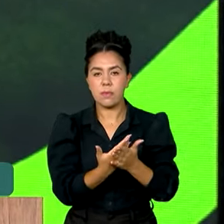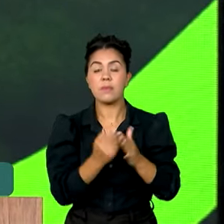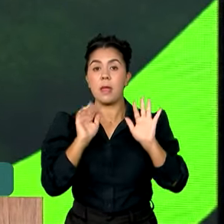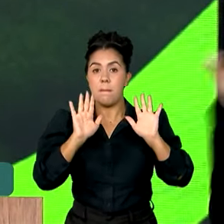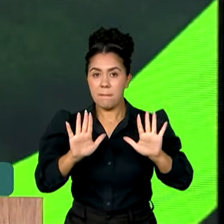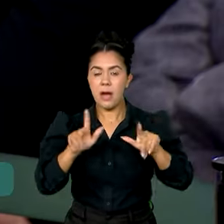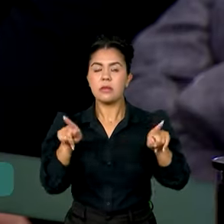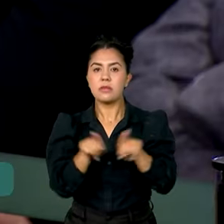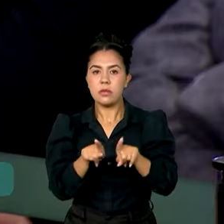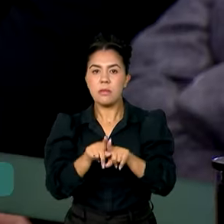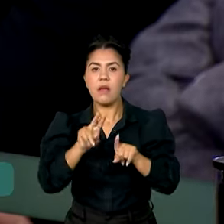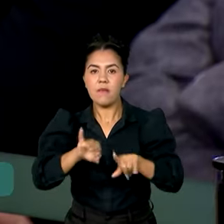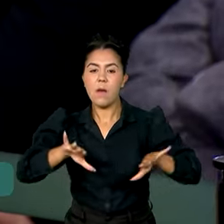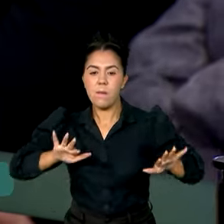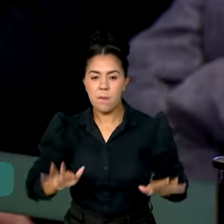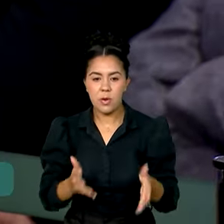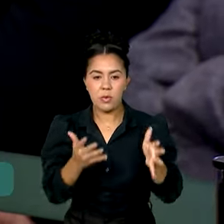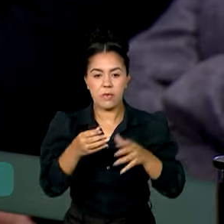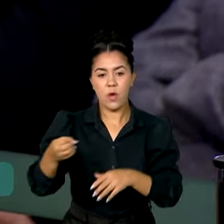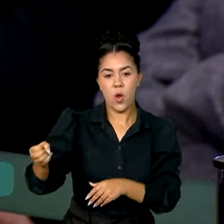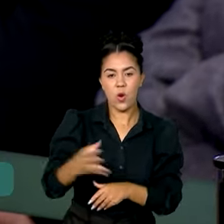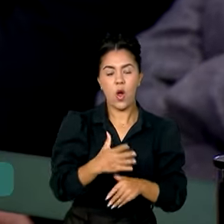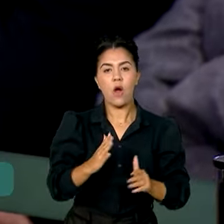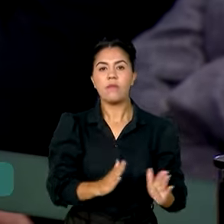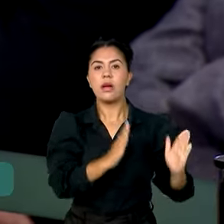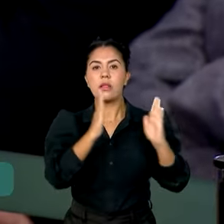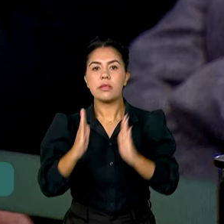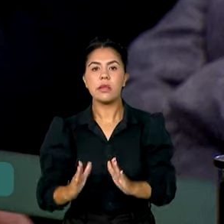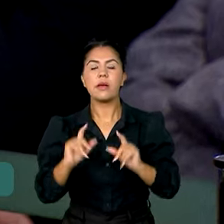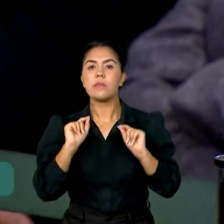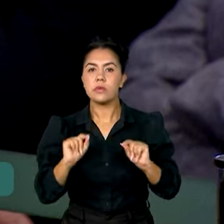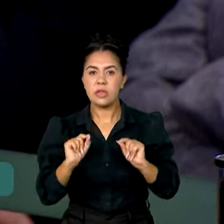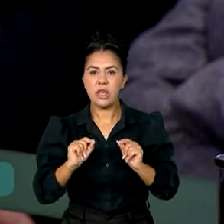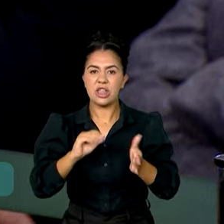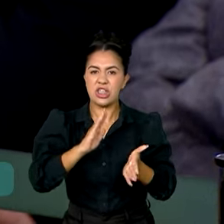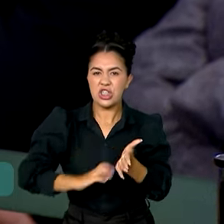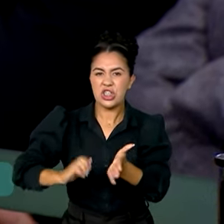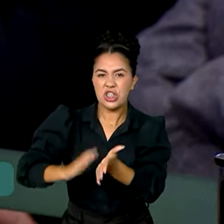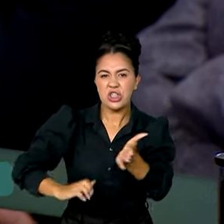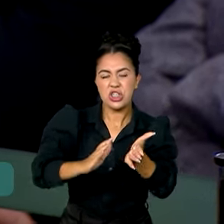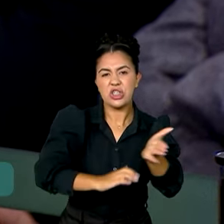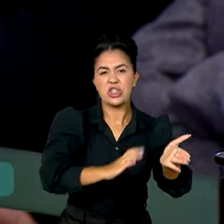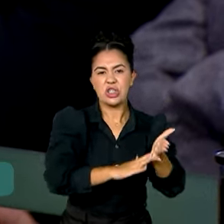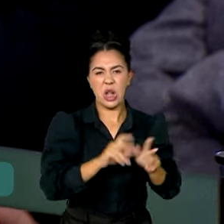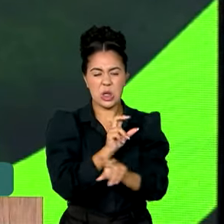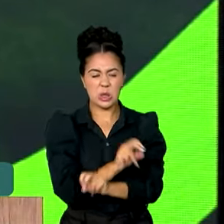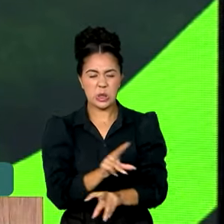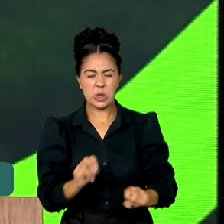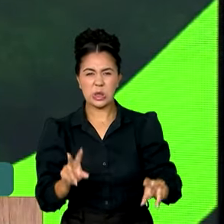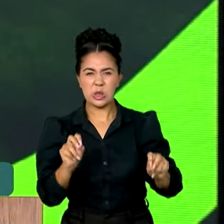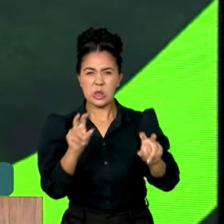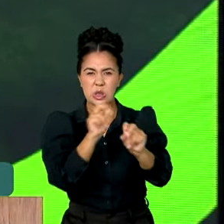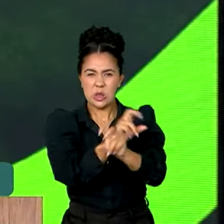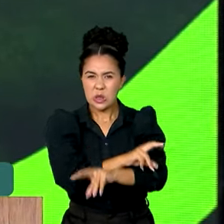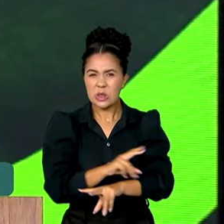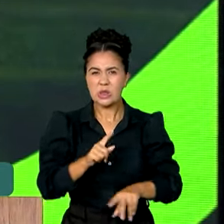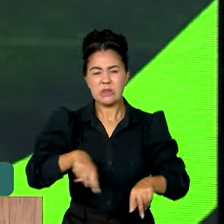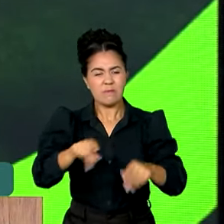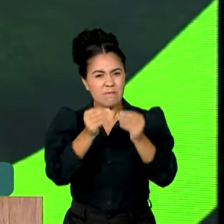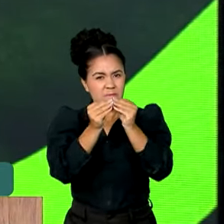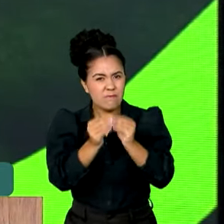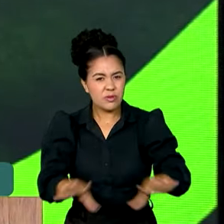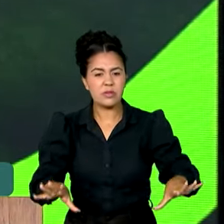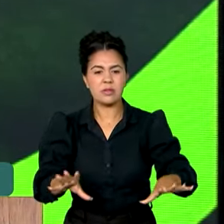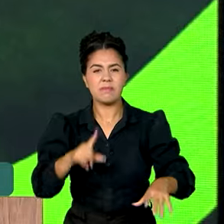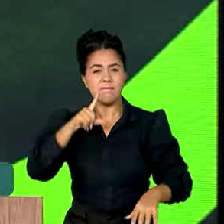também promover o início de uma nova etapa de substituição de agrotóxicos altamente tóxicos e de